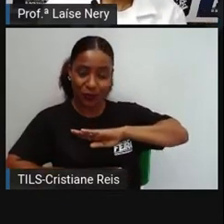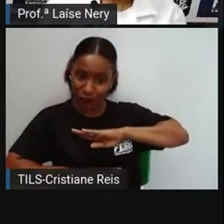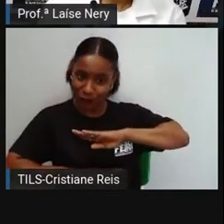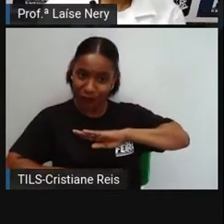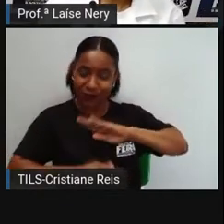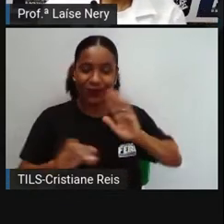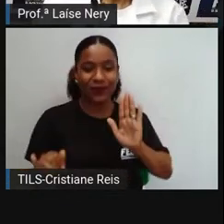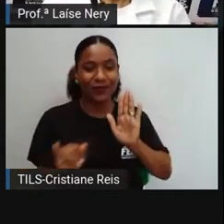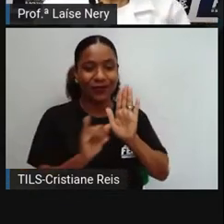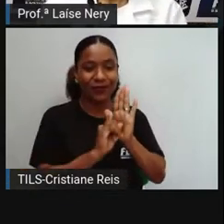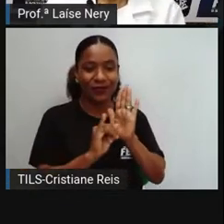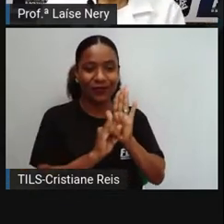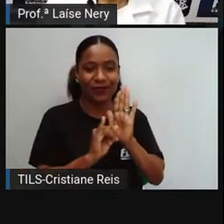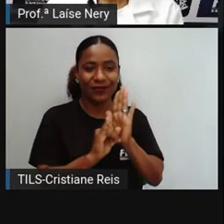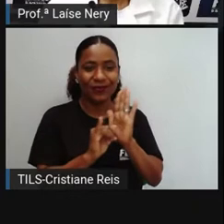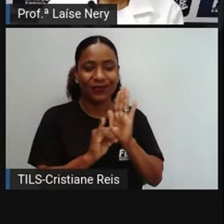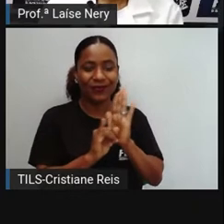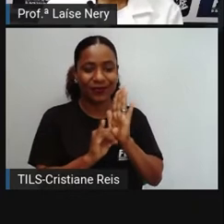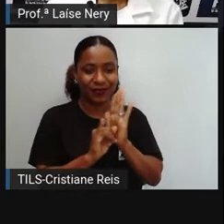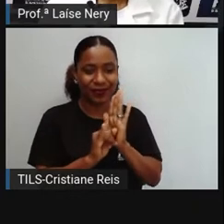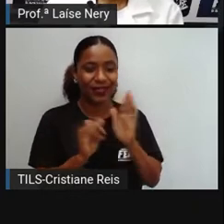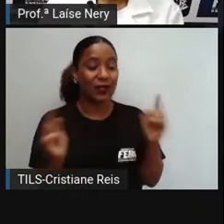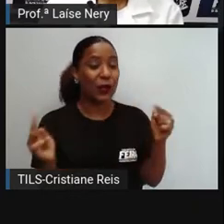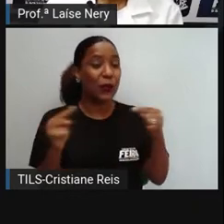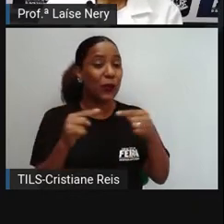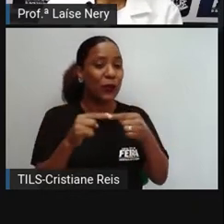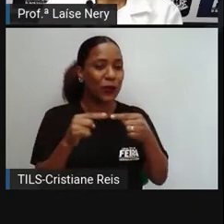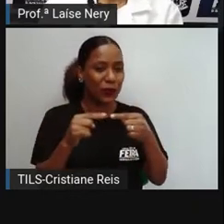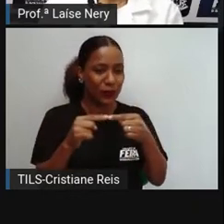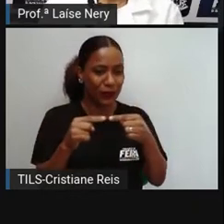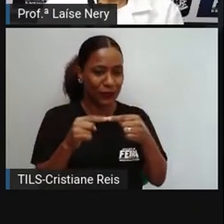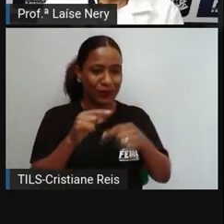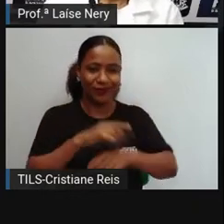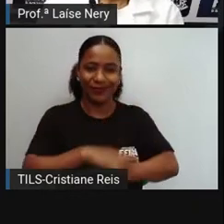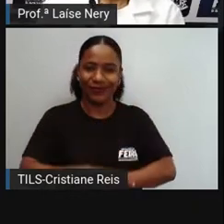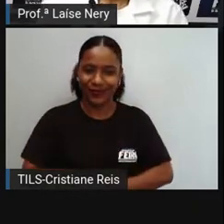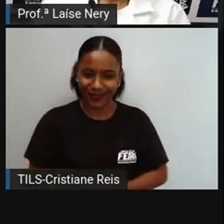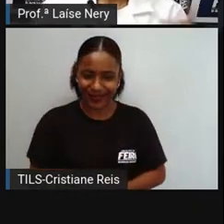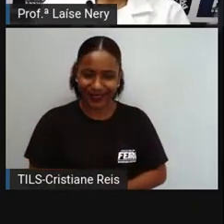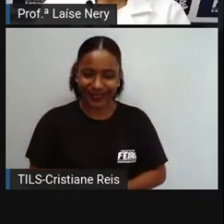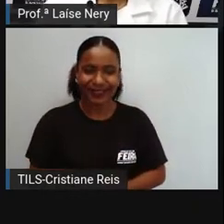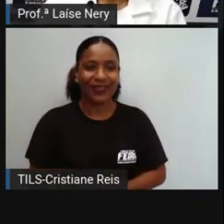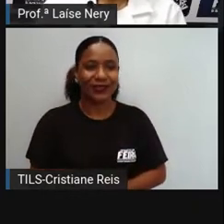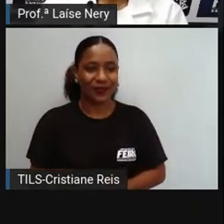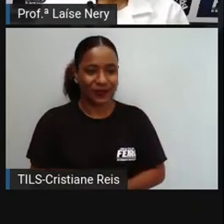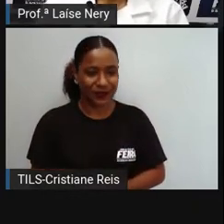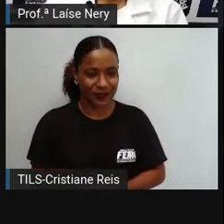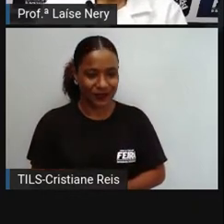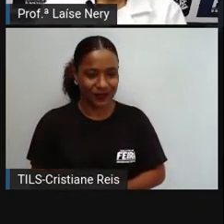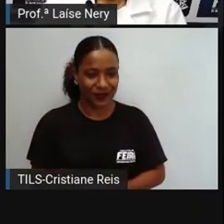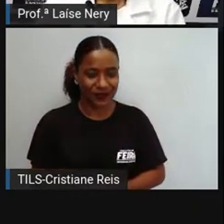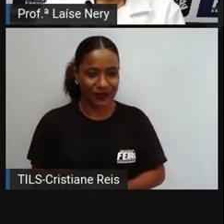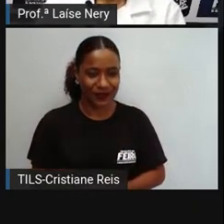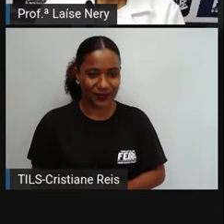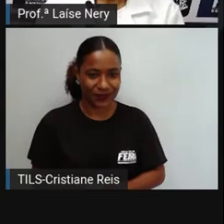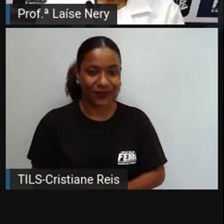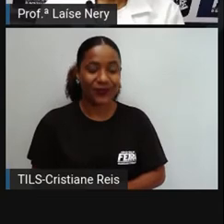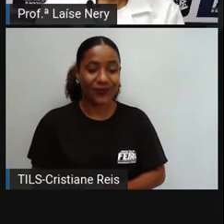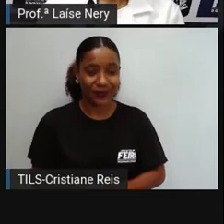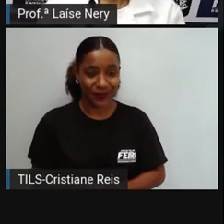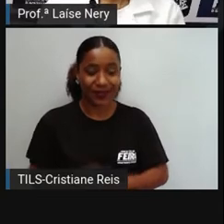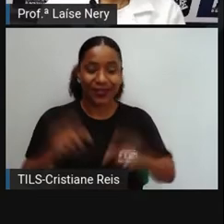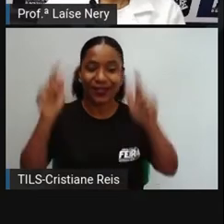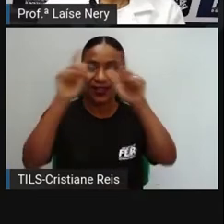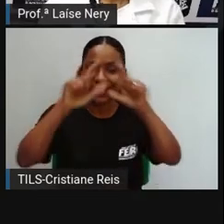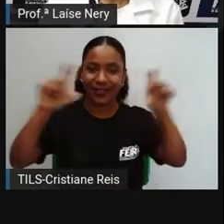entre o corpo e a nossa identidade. Nós fechamos esse tema